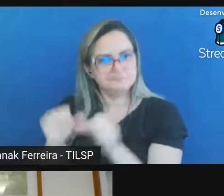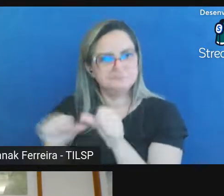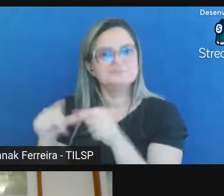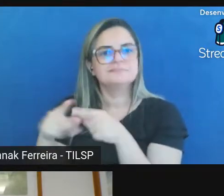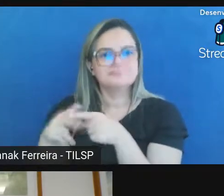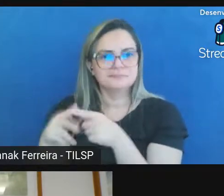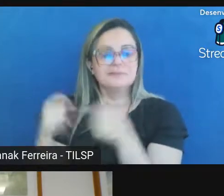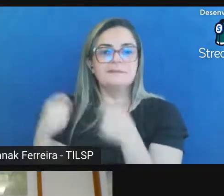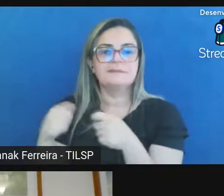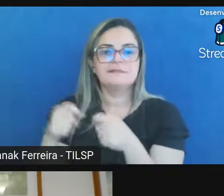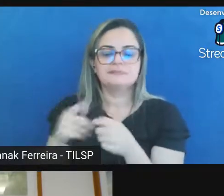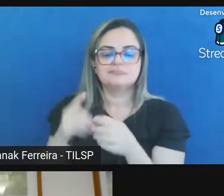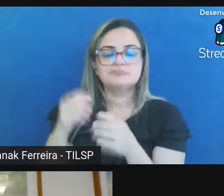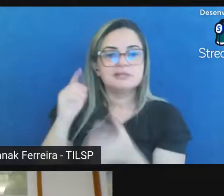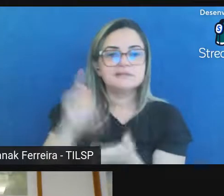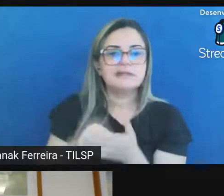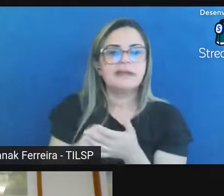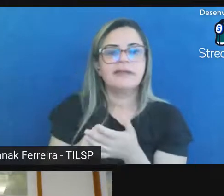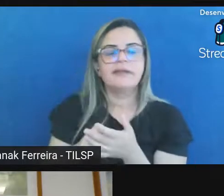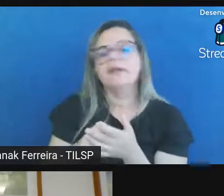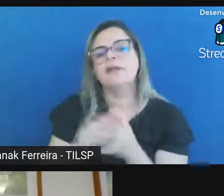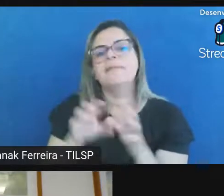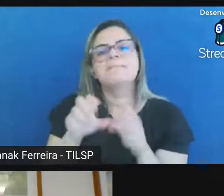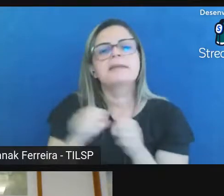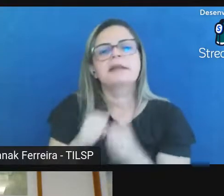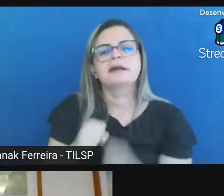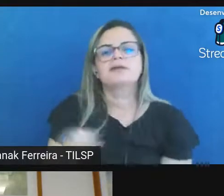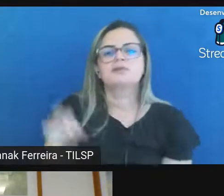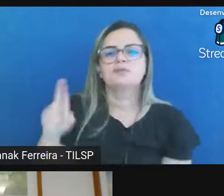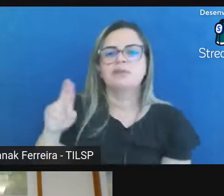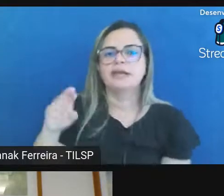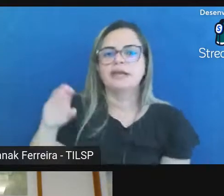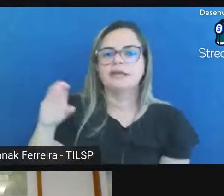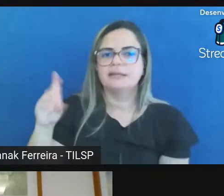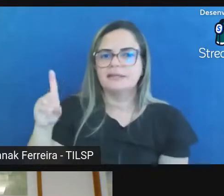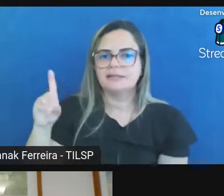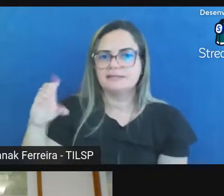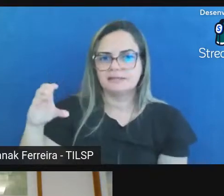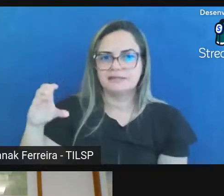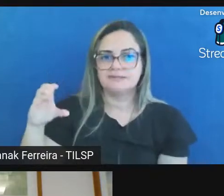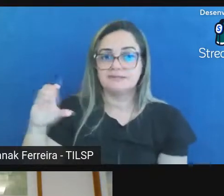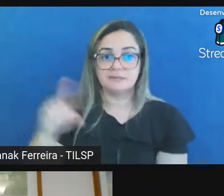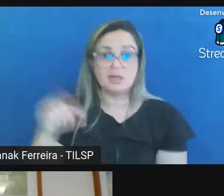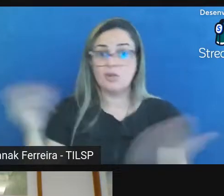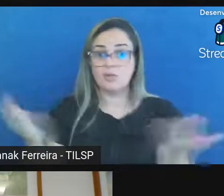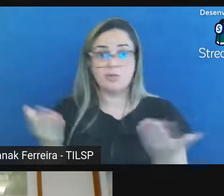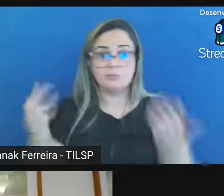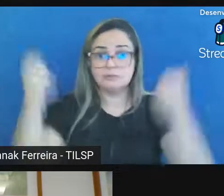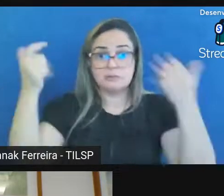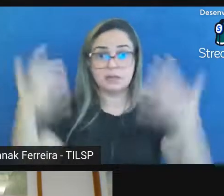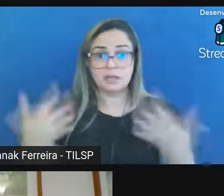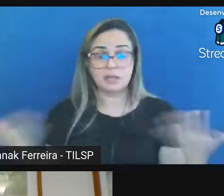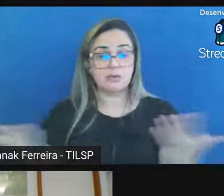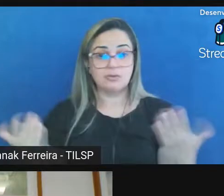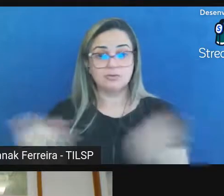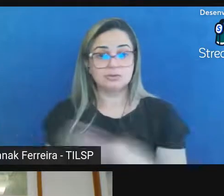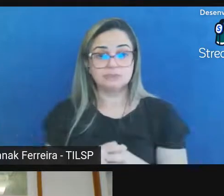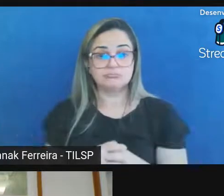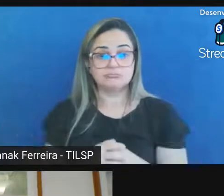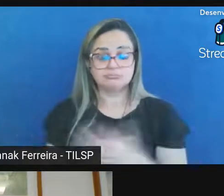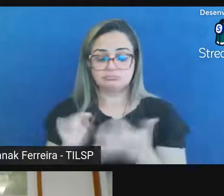adotado um RDC visão sistêmica o que nós estamos falando agora de tarde preservação